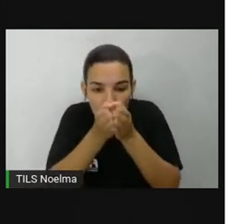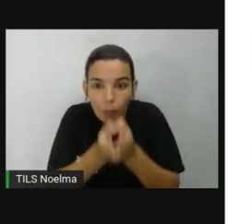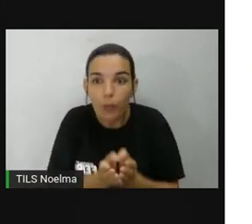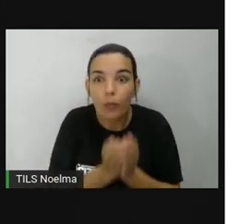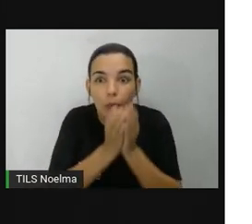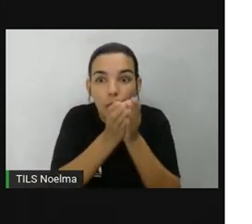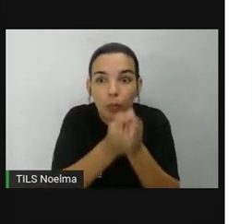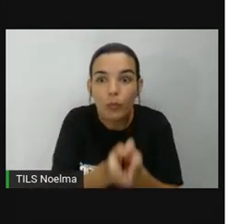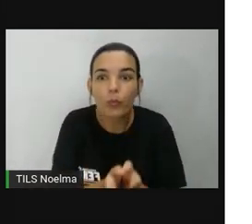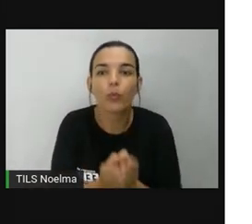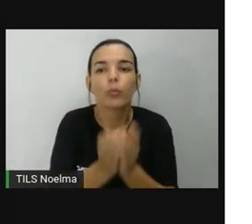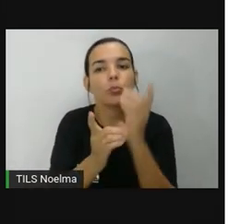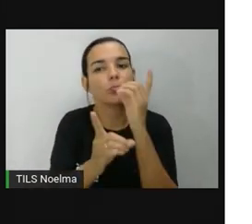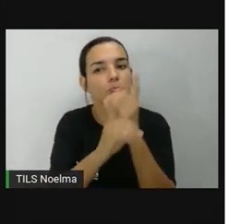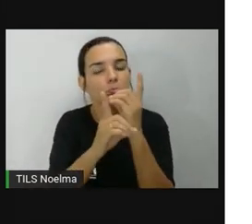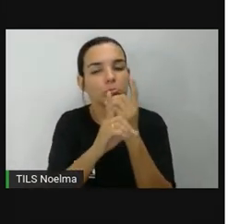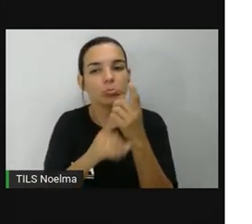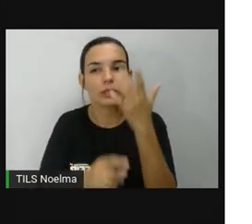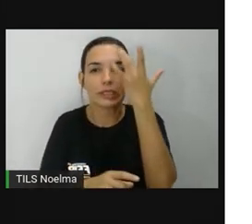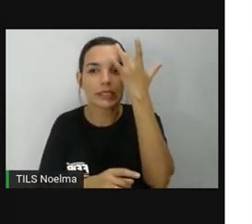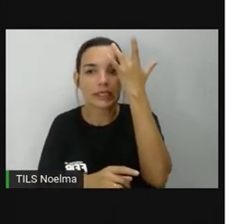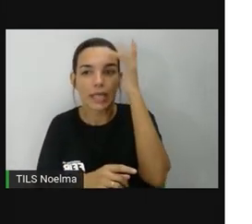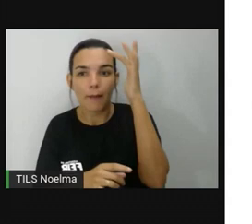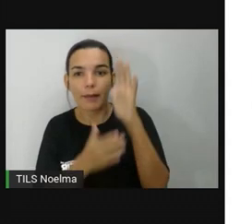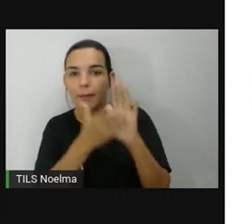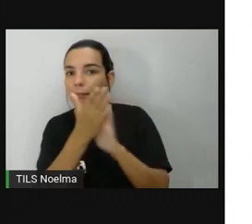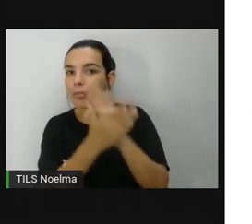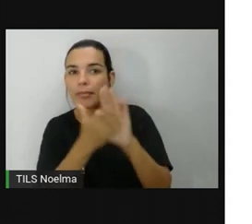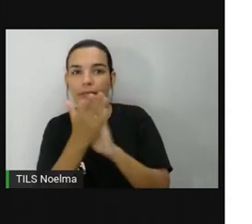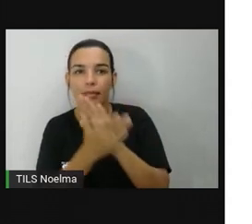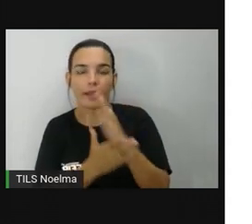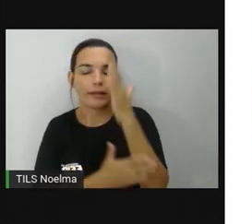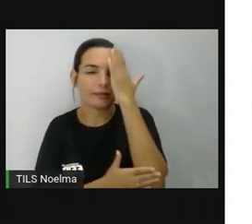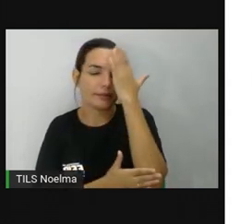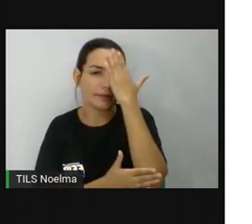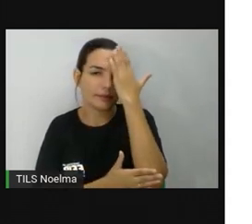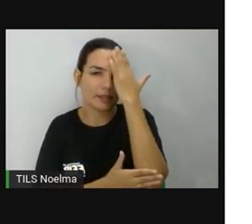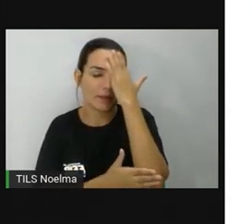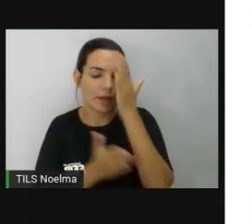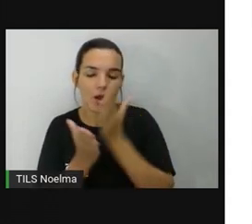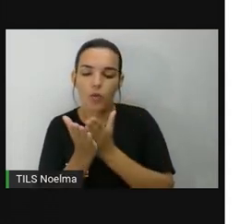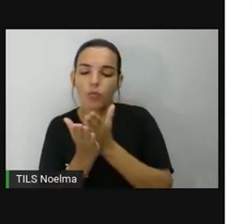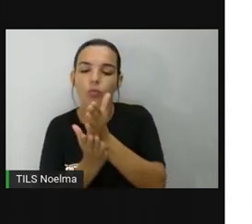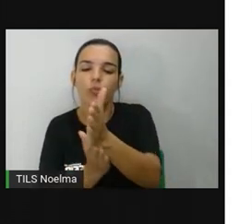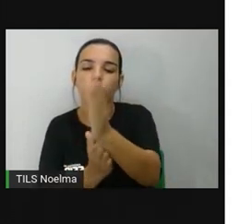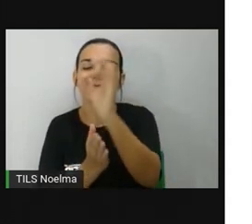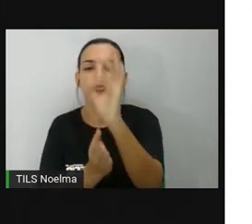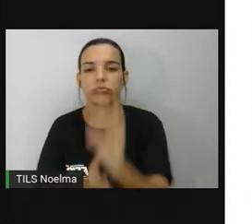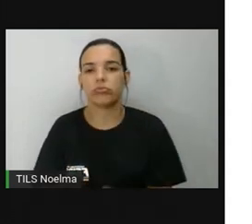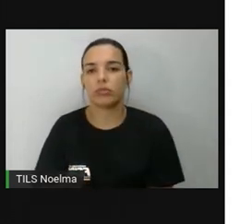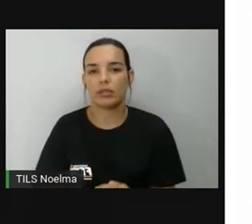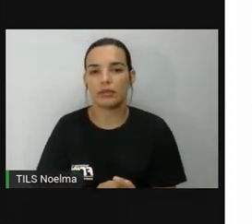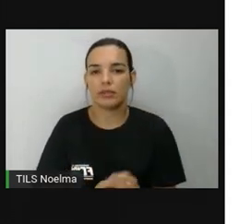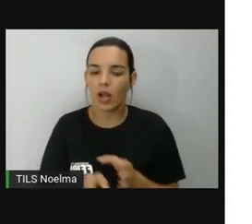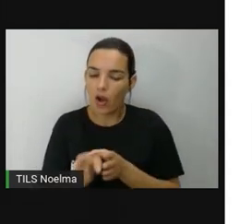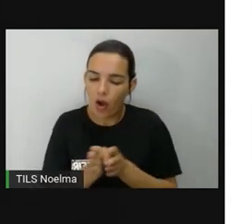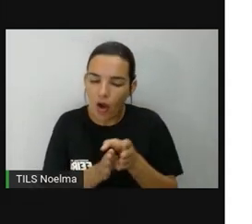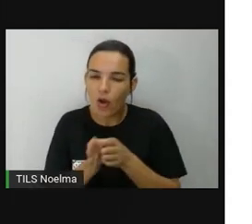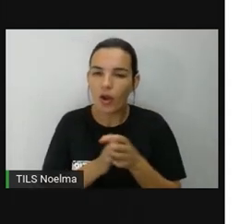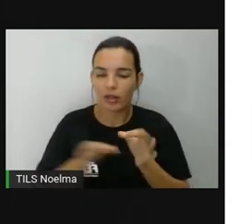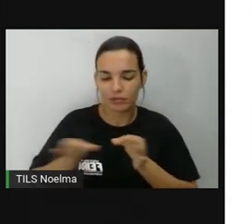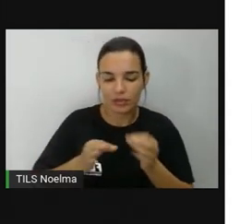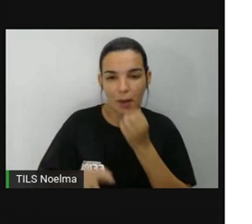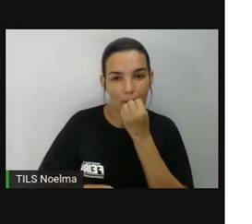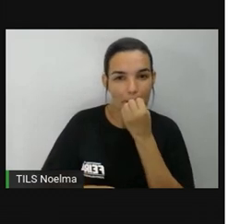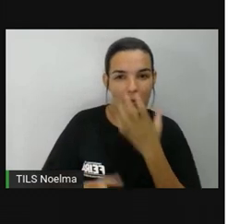navegadores. Saber localizar-se é fundamental para qualquer viajante. Oriente-se para ter uma boa